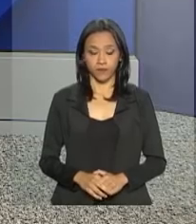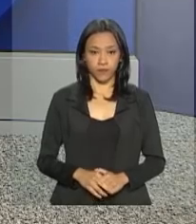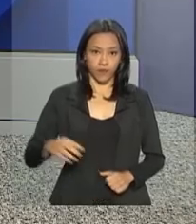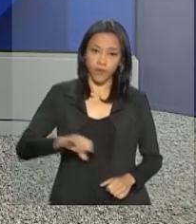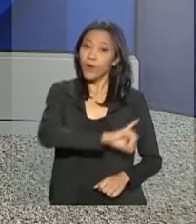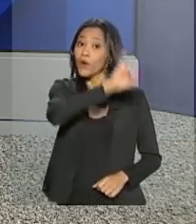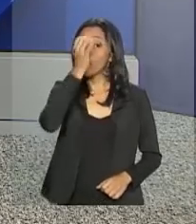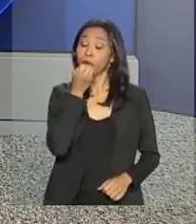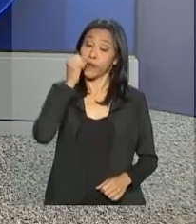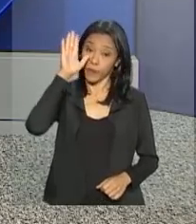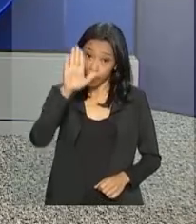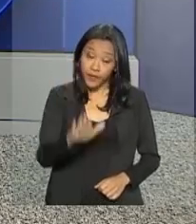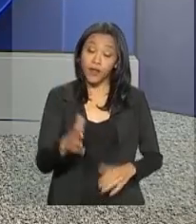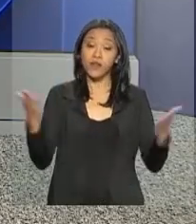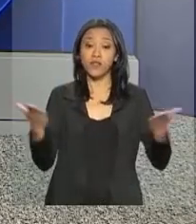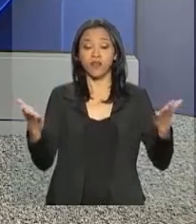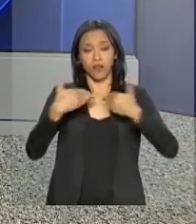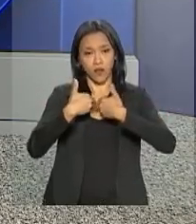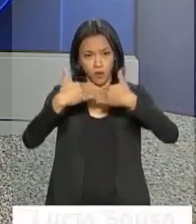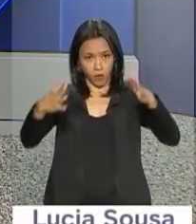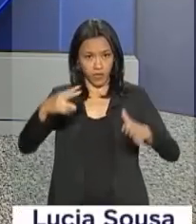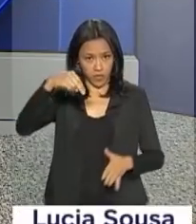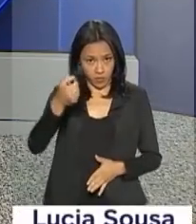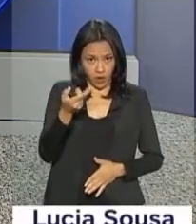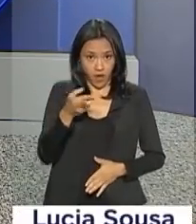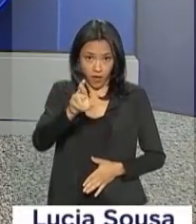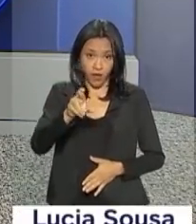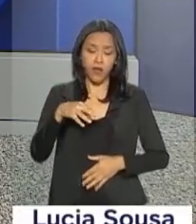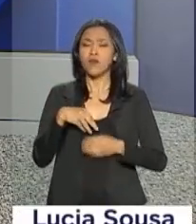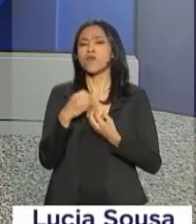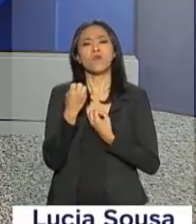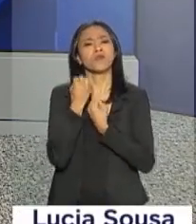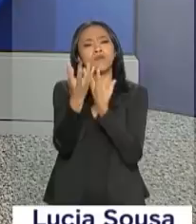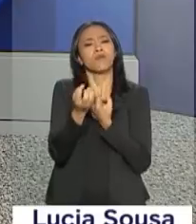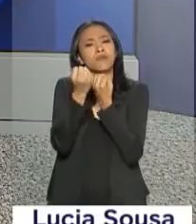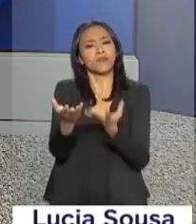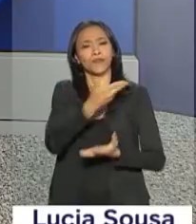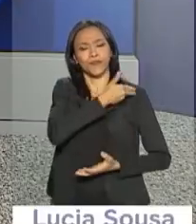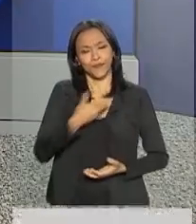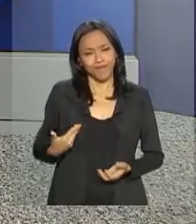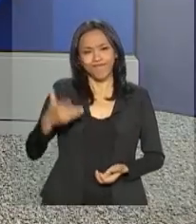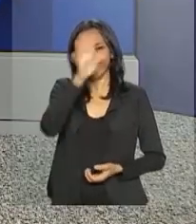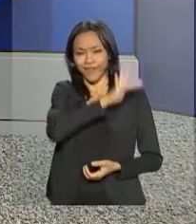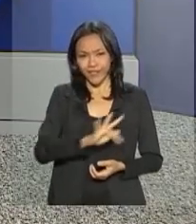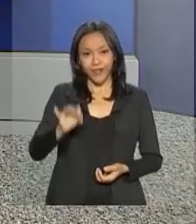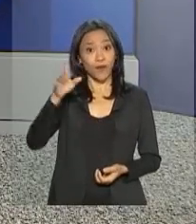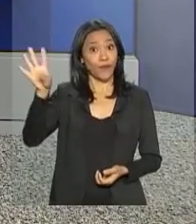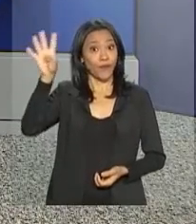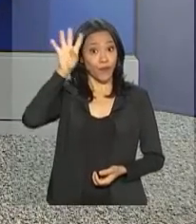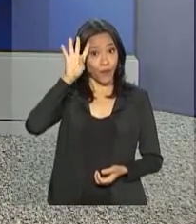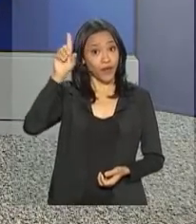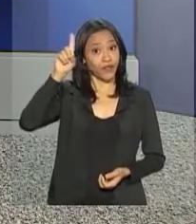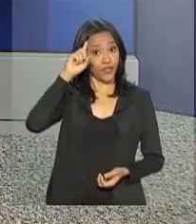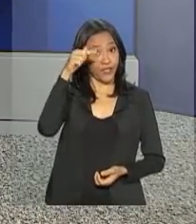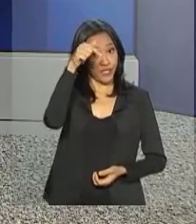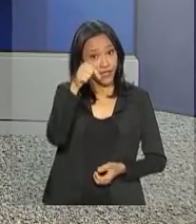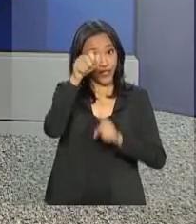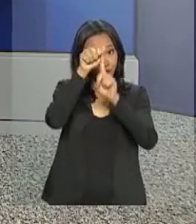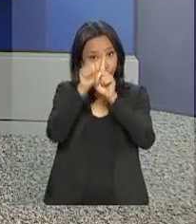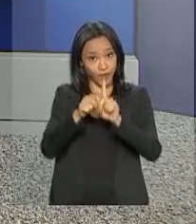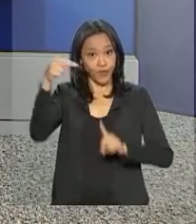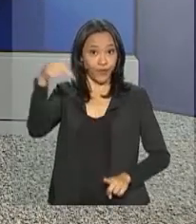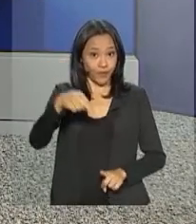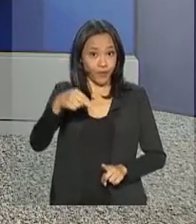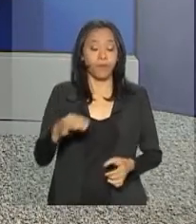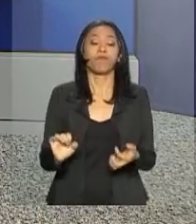Olá, boa tarde. Começa agora o repórter NBR com as notícias do governo federal desta quarta-feira, 7 de novembro.